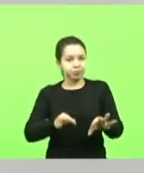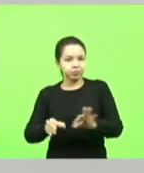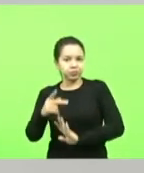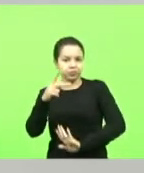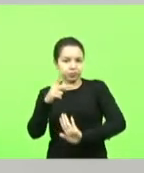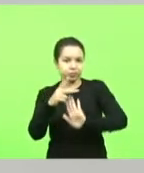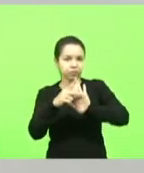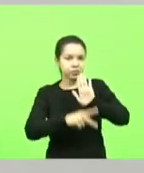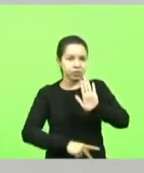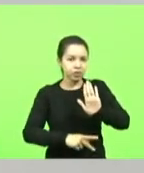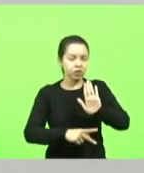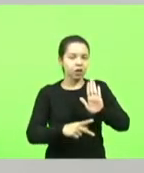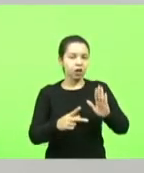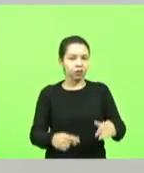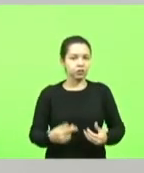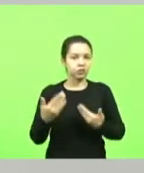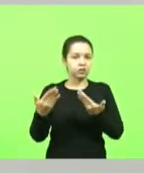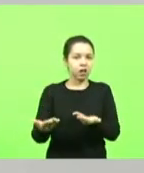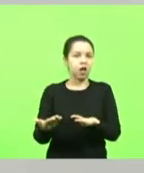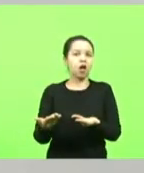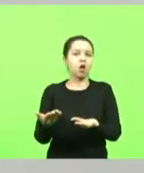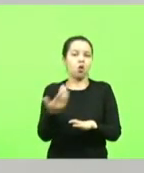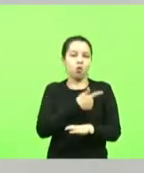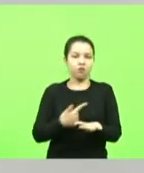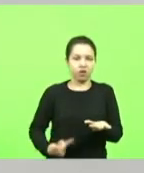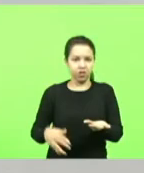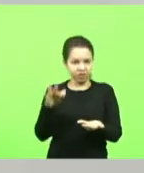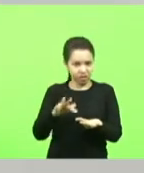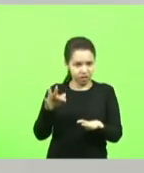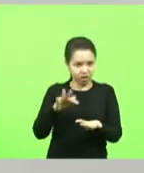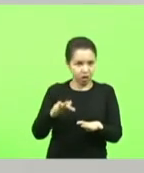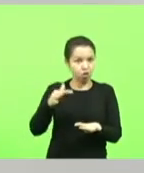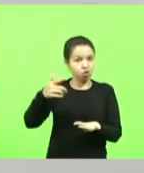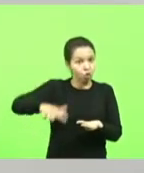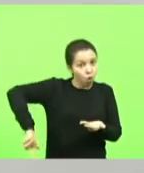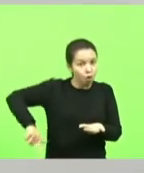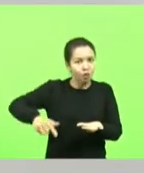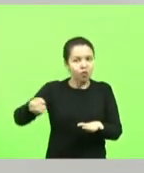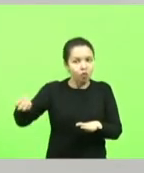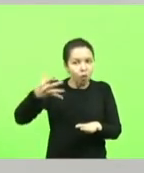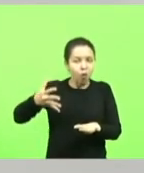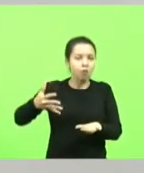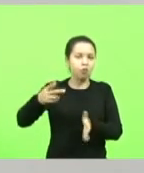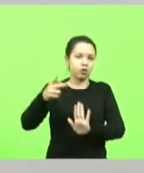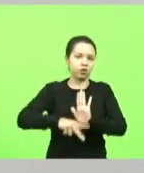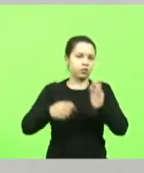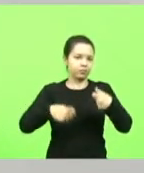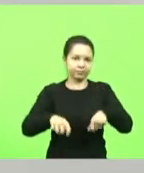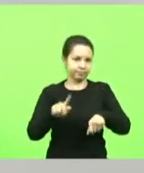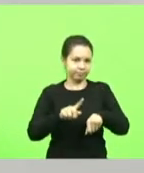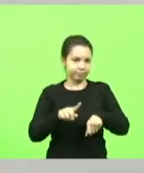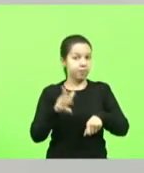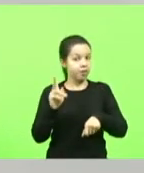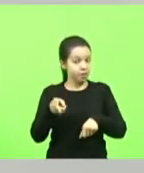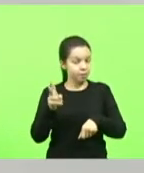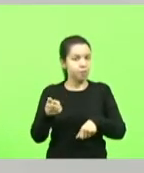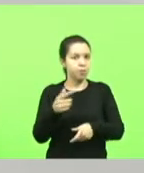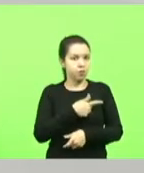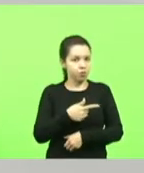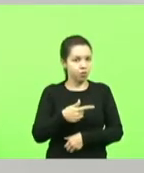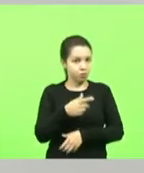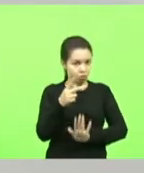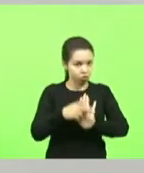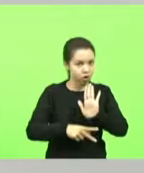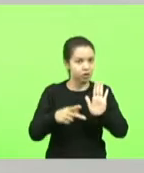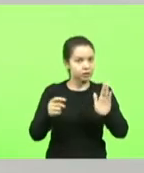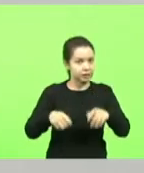passar para o governo federal não precisa fazer um novo projeto que o mesmo projeto seja aproveitado para